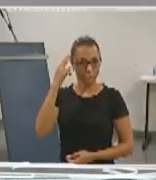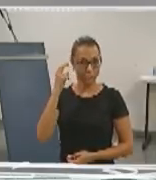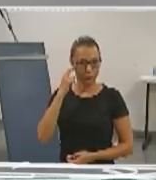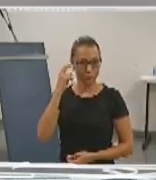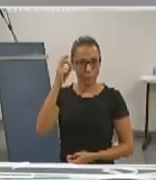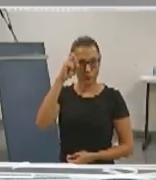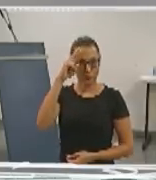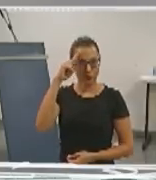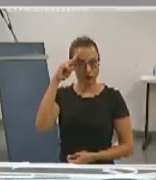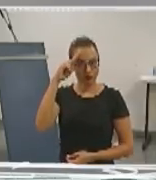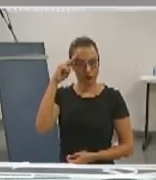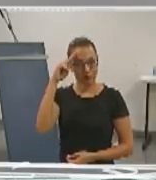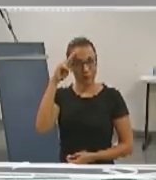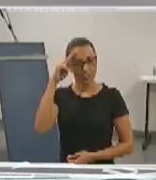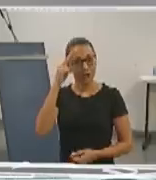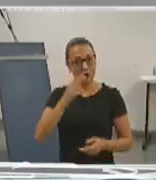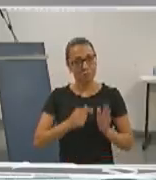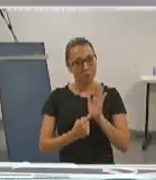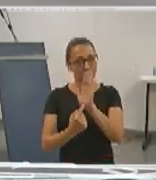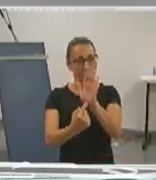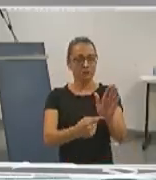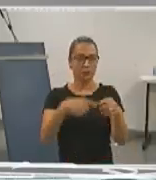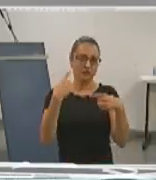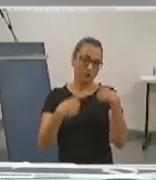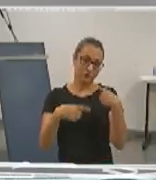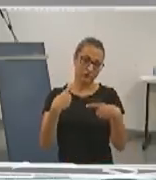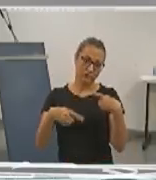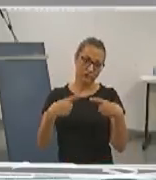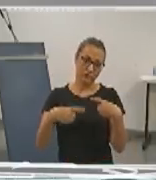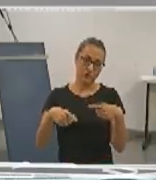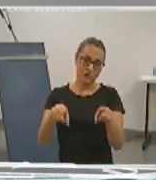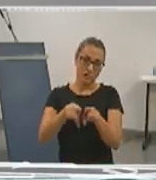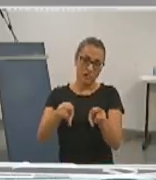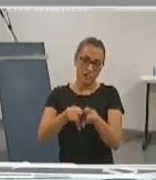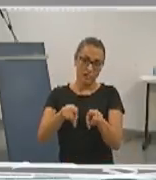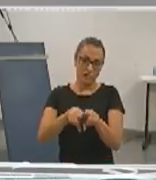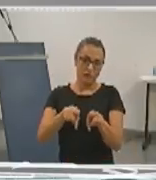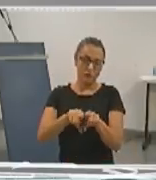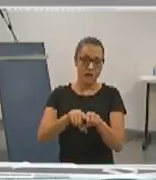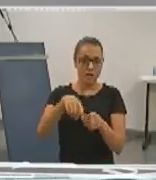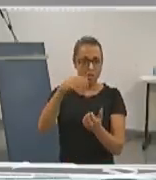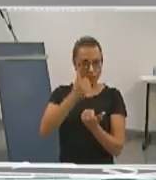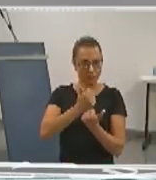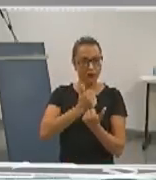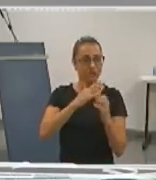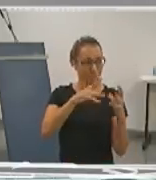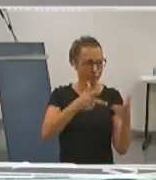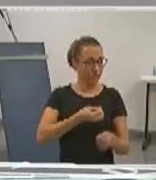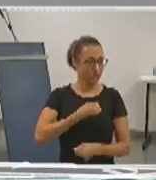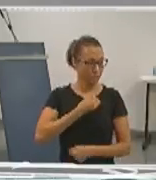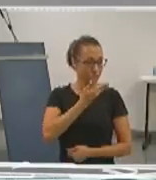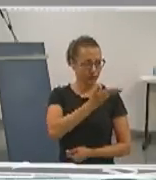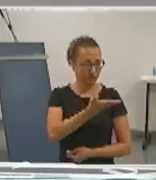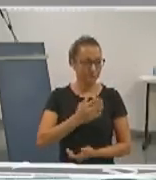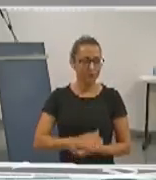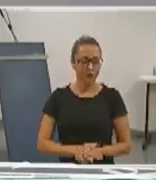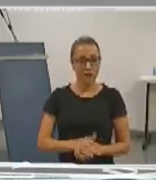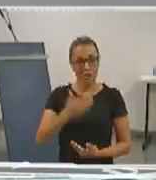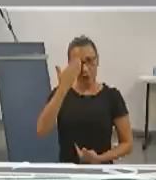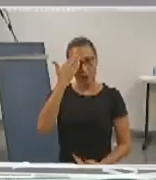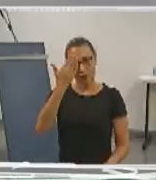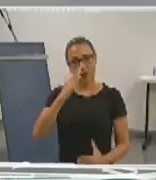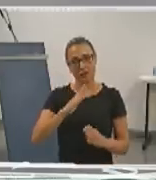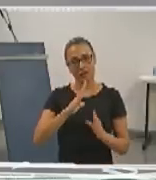pela apresentação no debate. Aos nossos vices, estão todos aí. Agradeço todas as